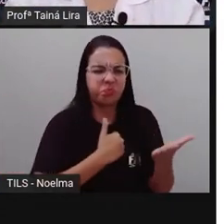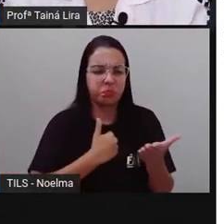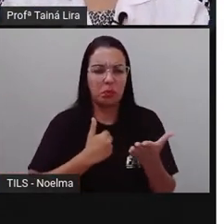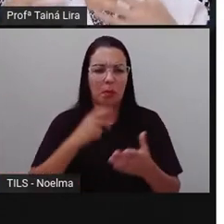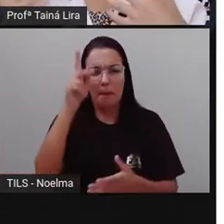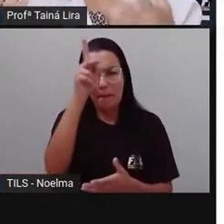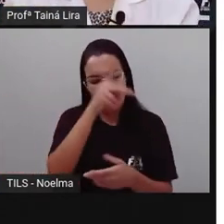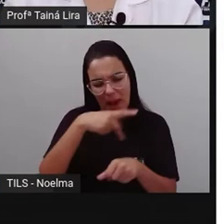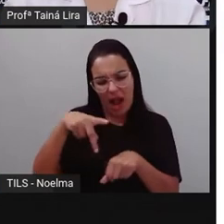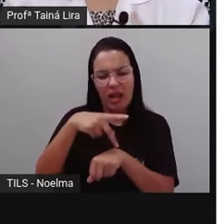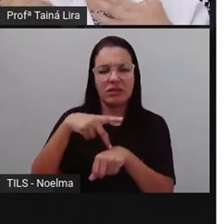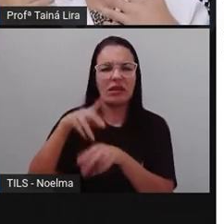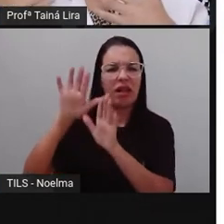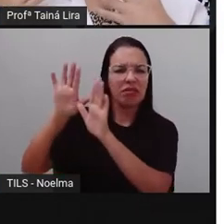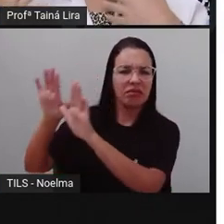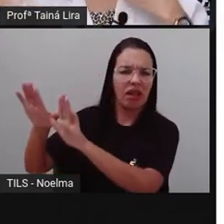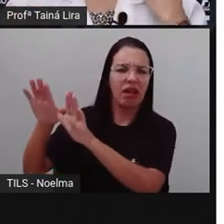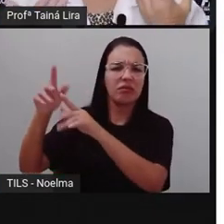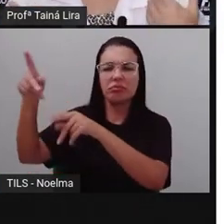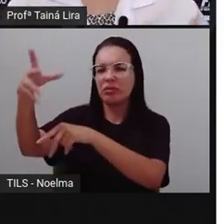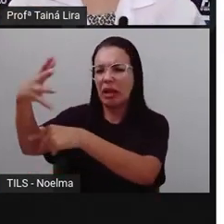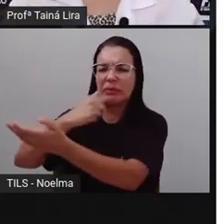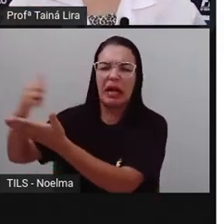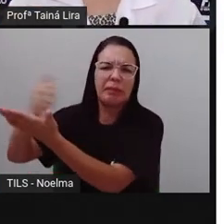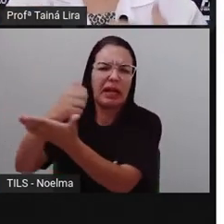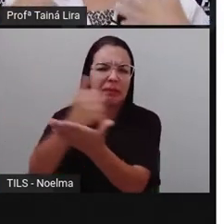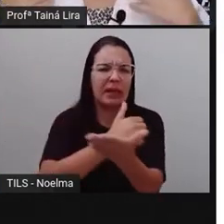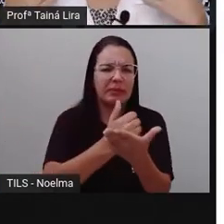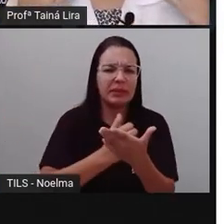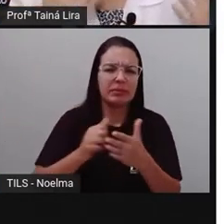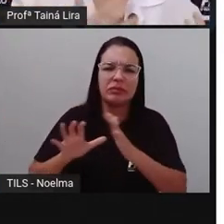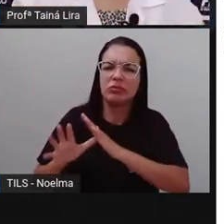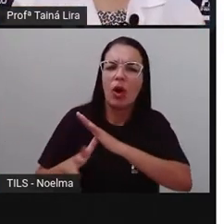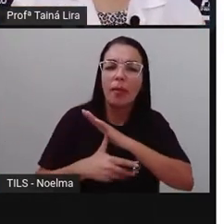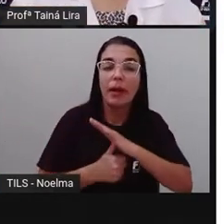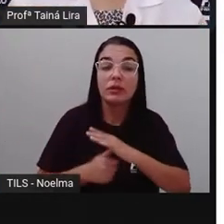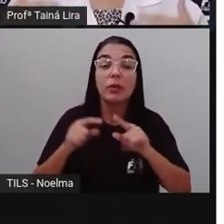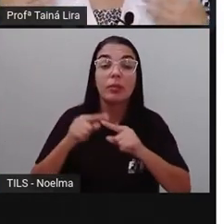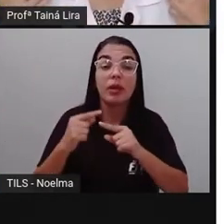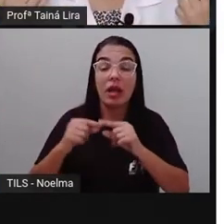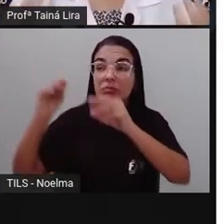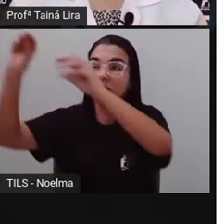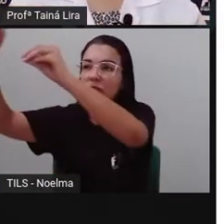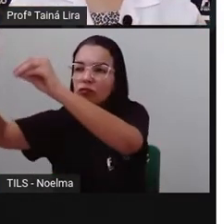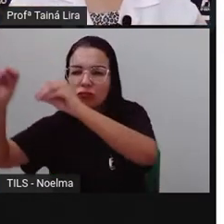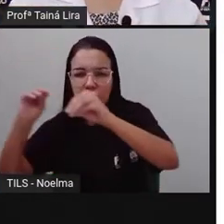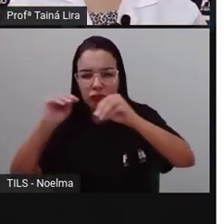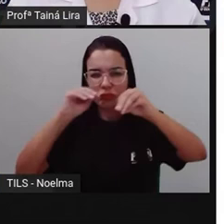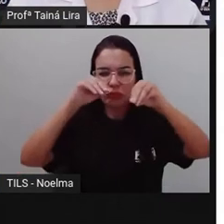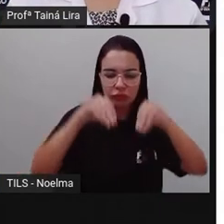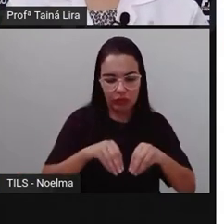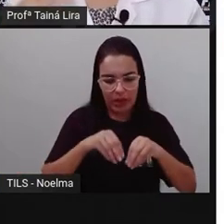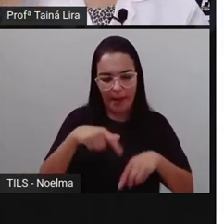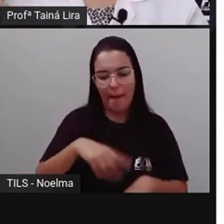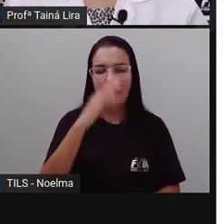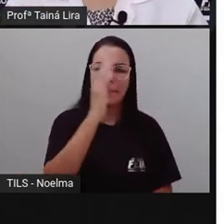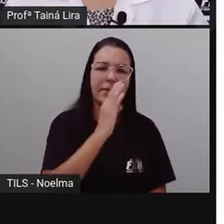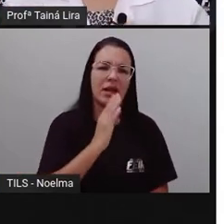deles, à força, e vieram para o Brasil para trabalhar como escravos, tá?